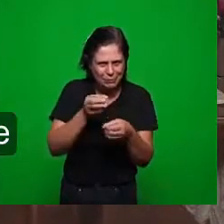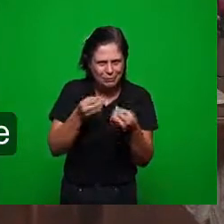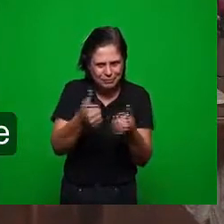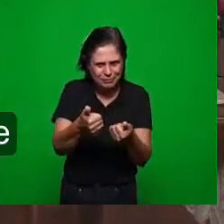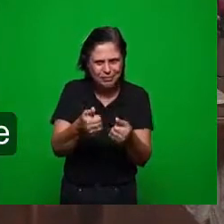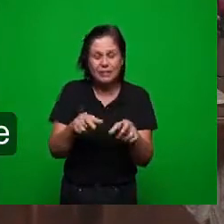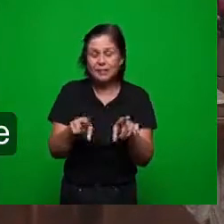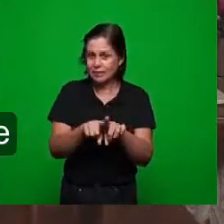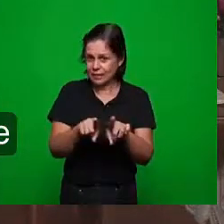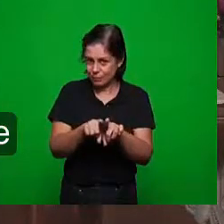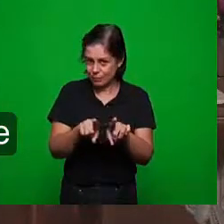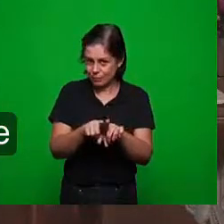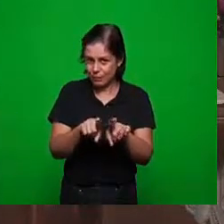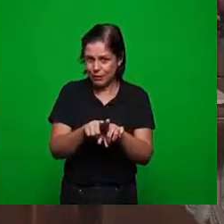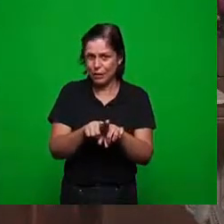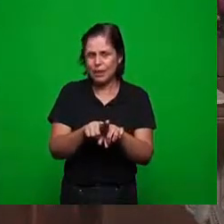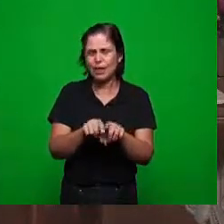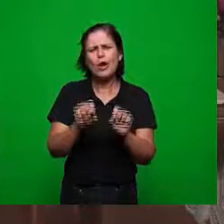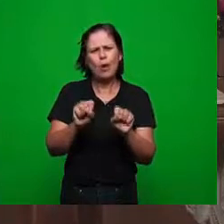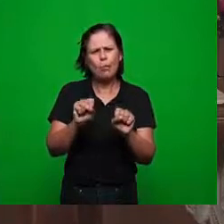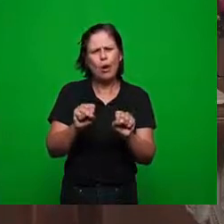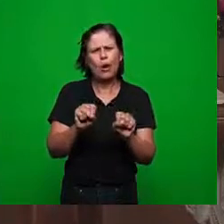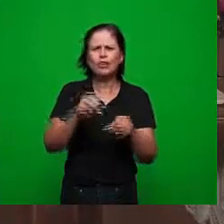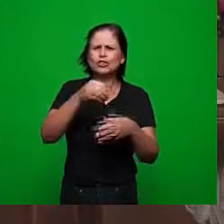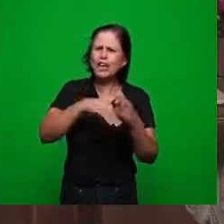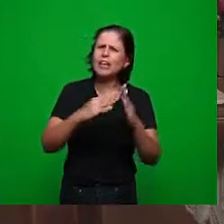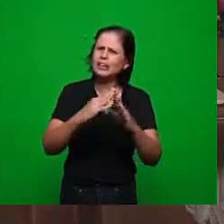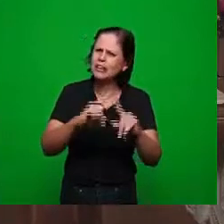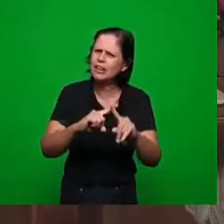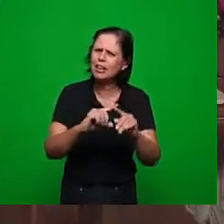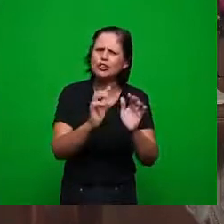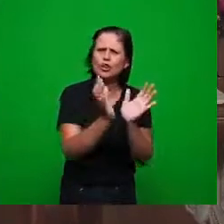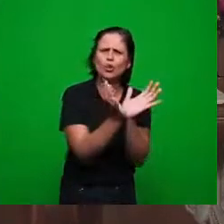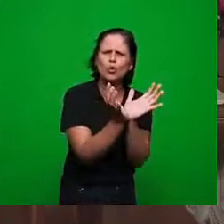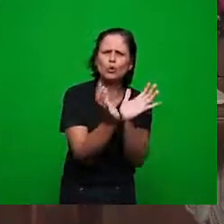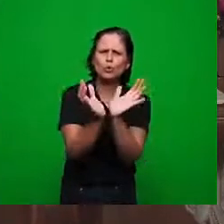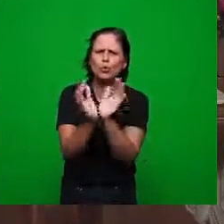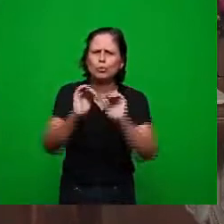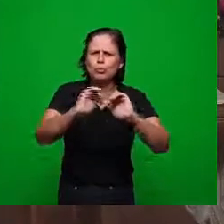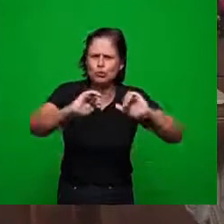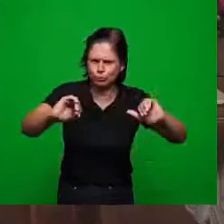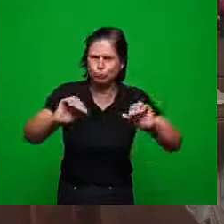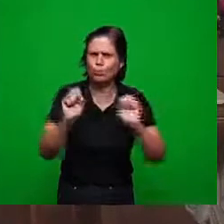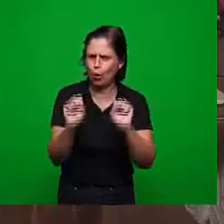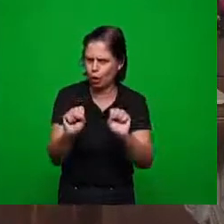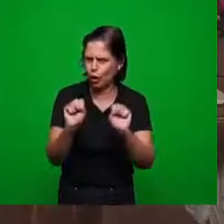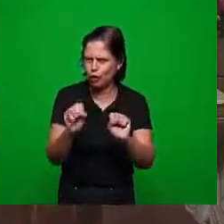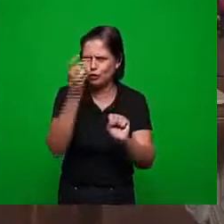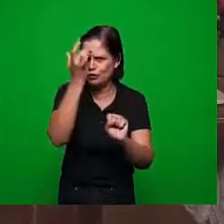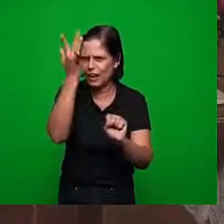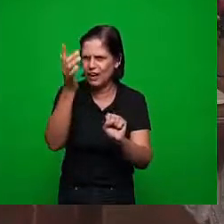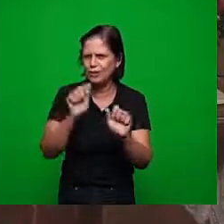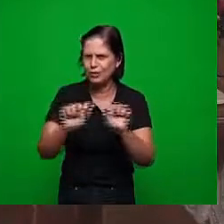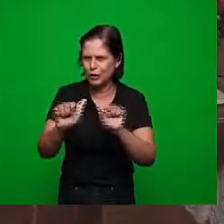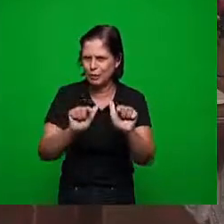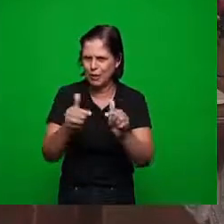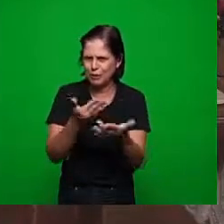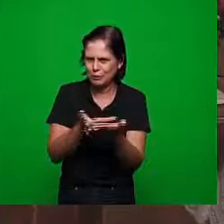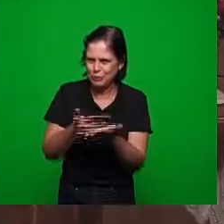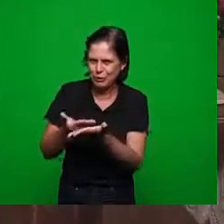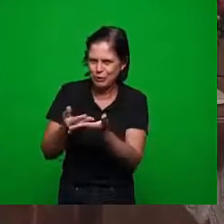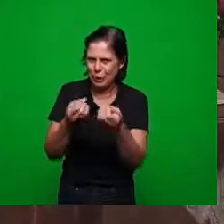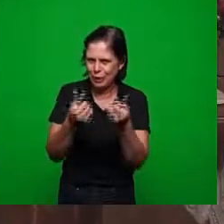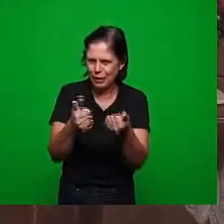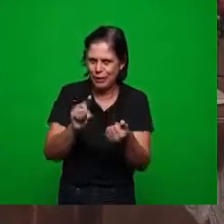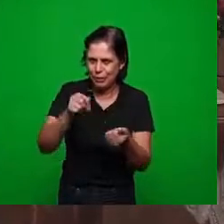os irmãos podem até dividir em grupos para facilitar o trabalho e dentro de 12 minutos nós iremos